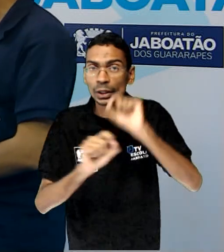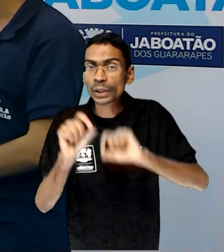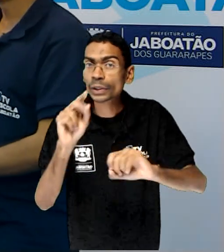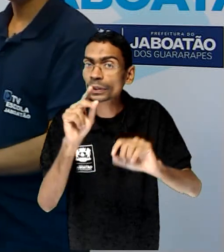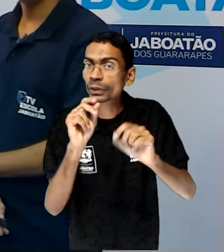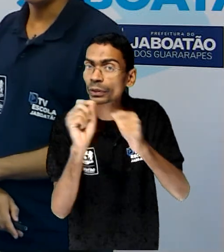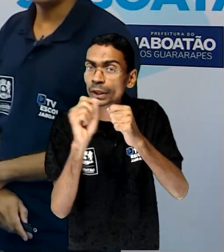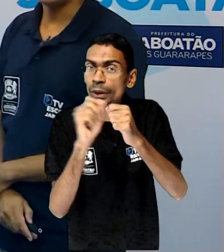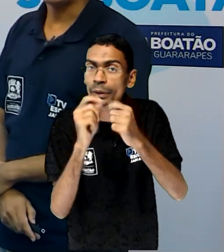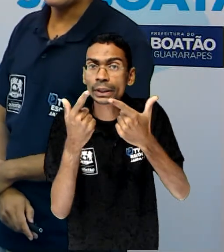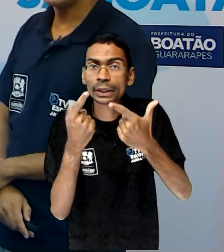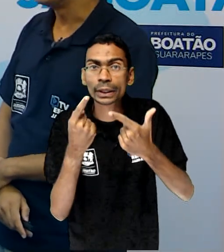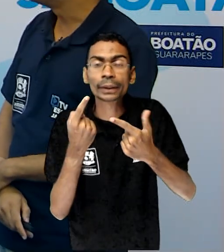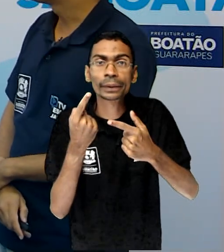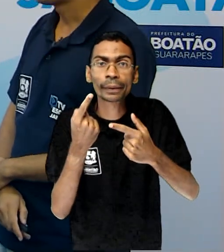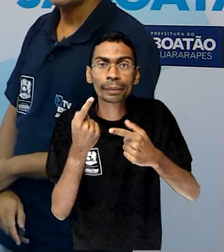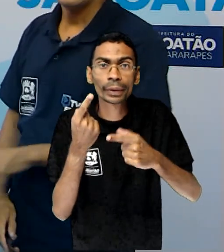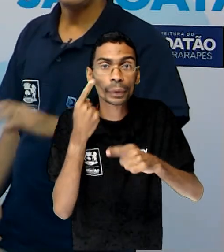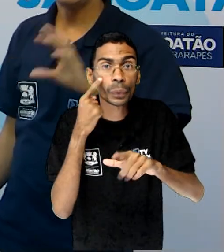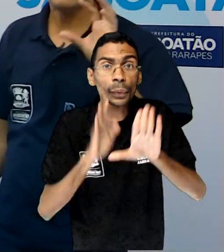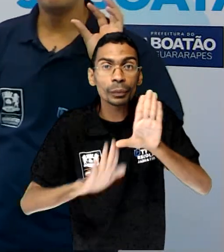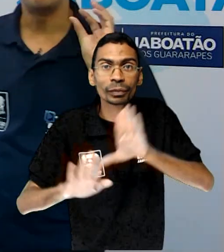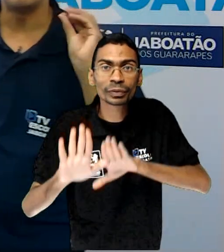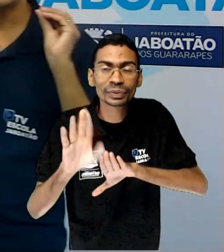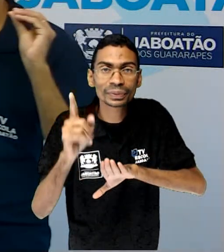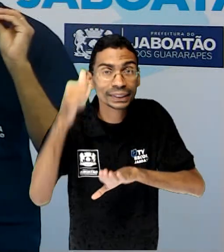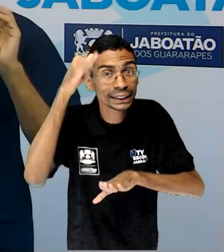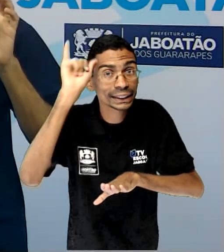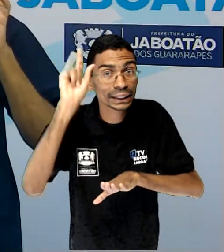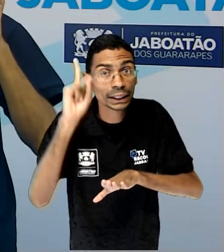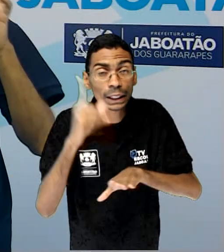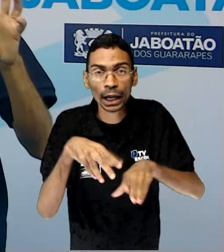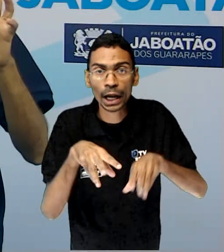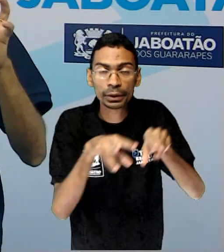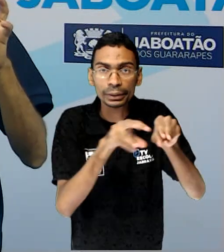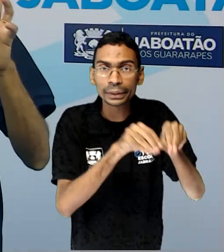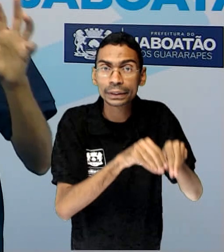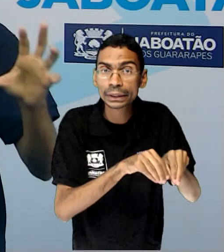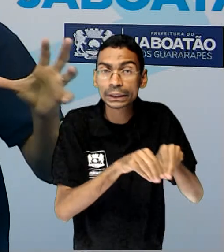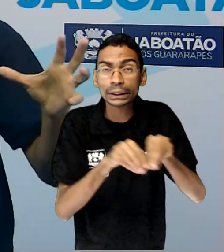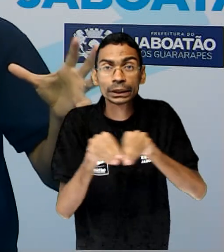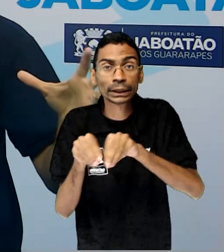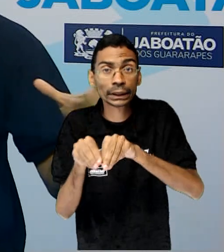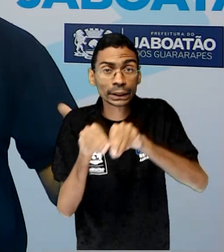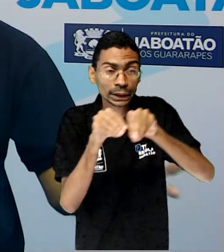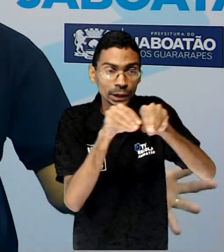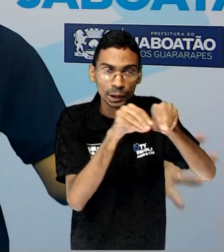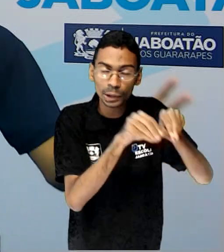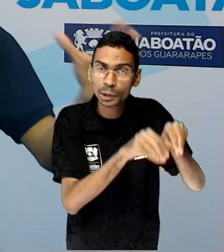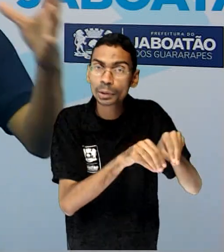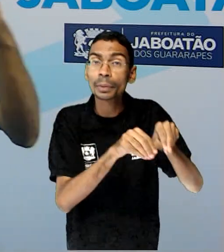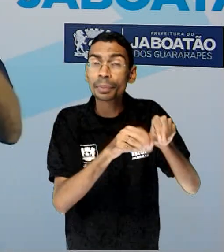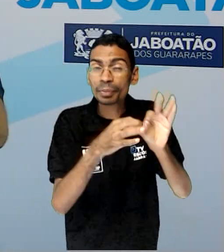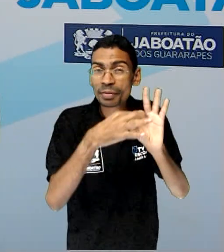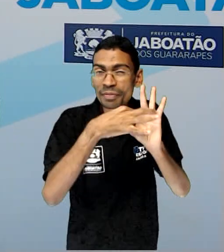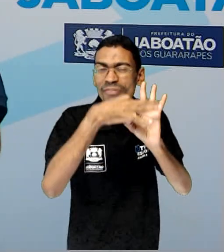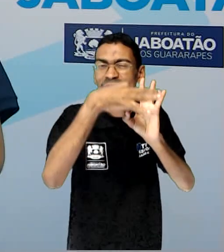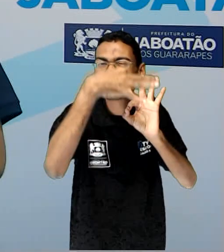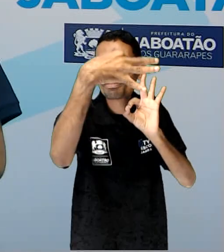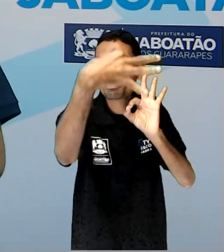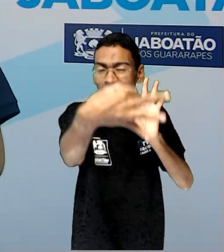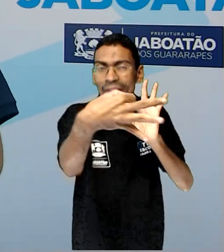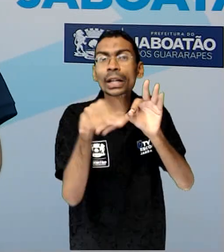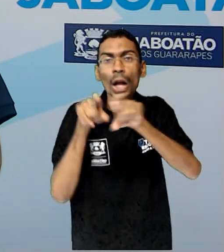Os criadores de gado, eles levaram os animais para lugares mais distantes do